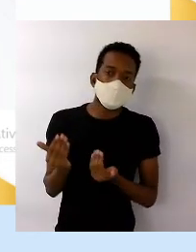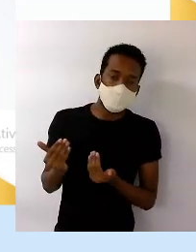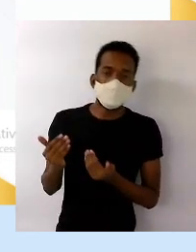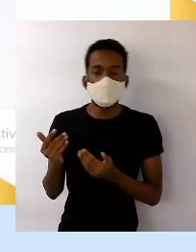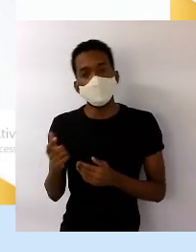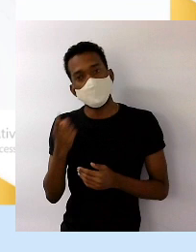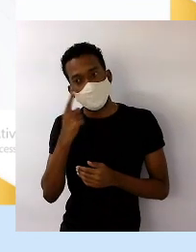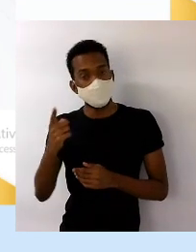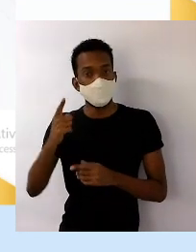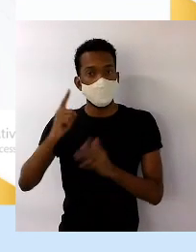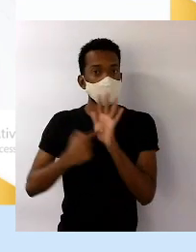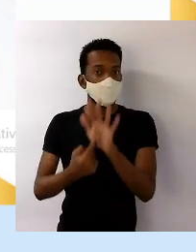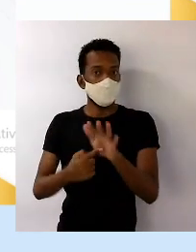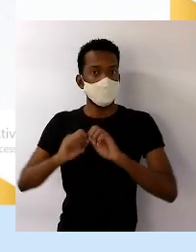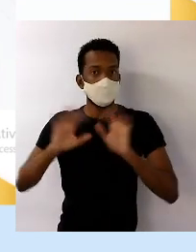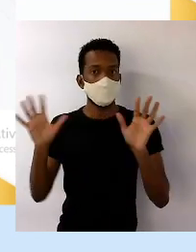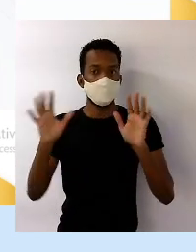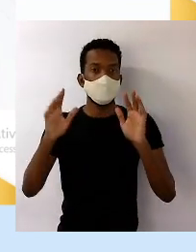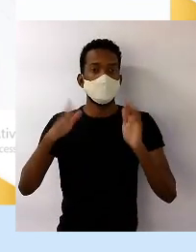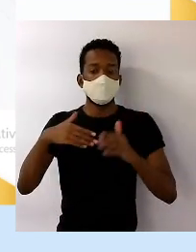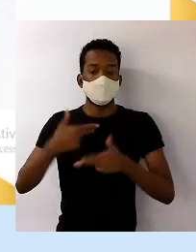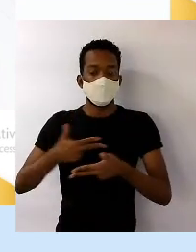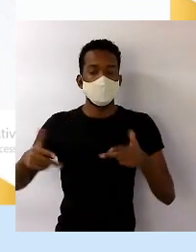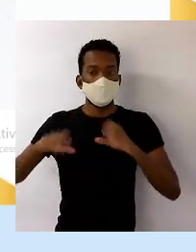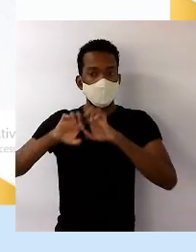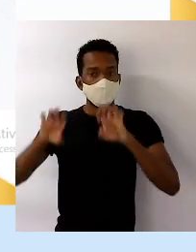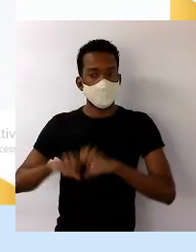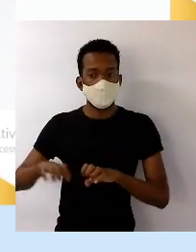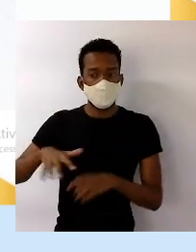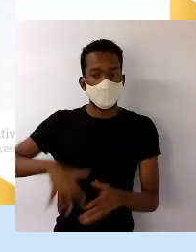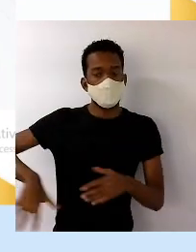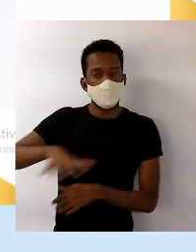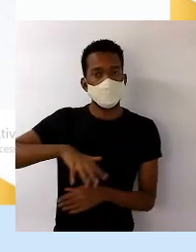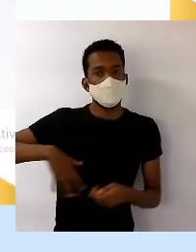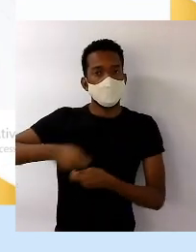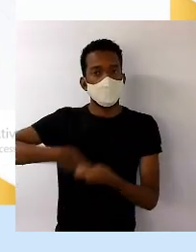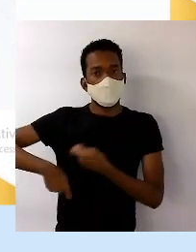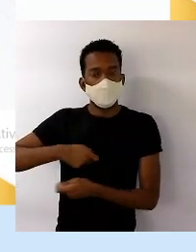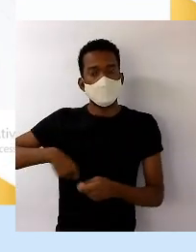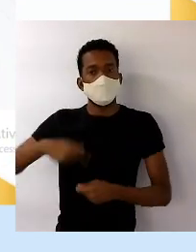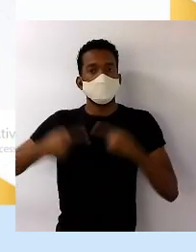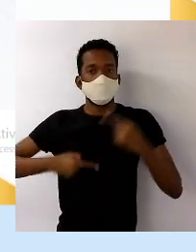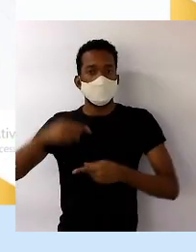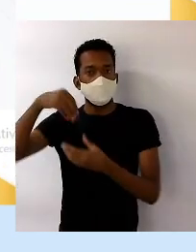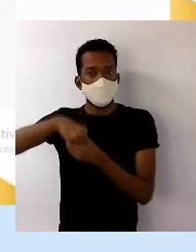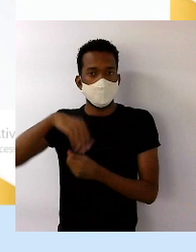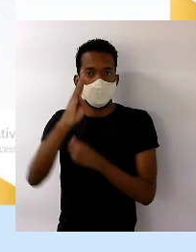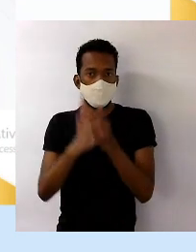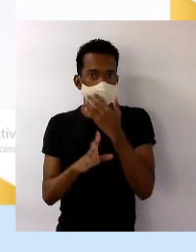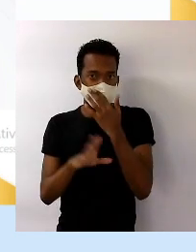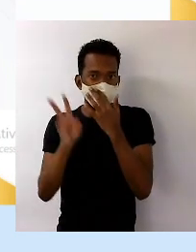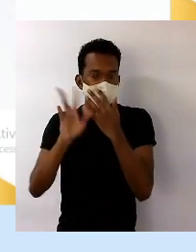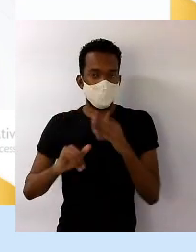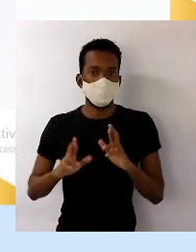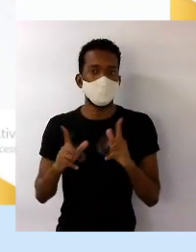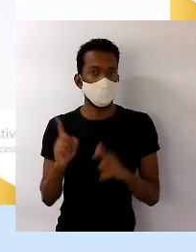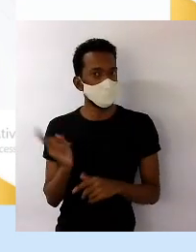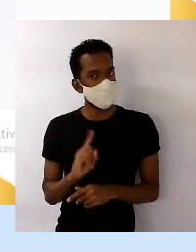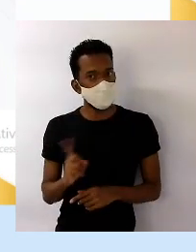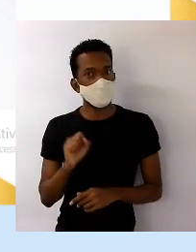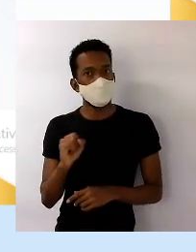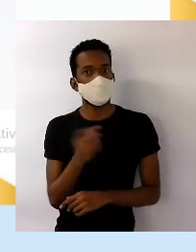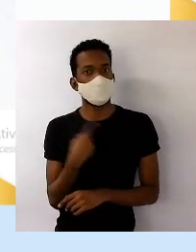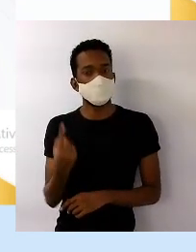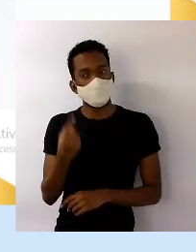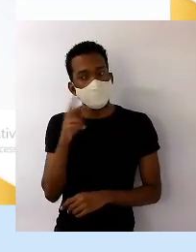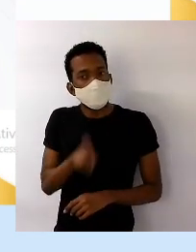ditar toda uma estrutura econômica, política de um país. E no Brasil não vai ser diferente. Se a gente usar essas